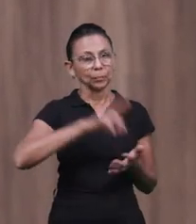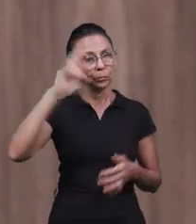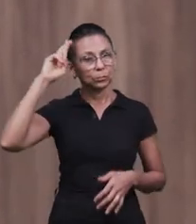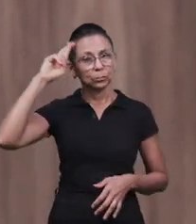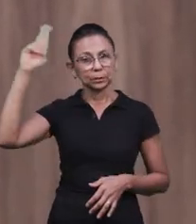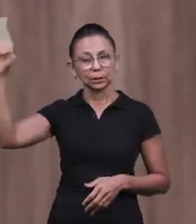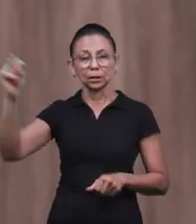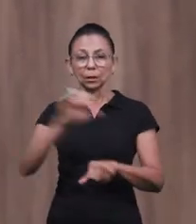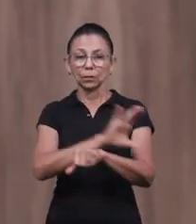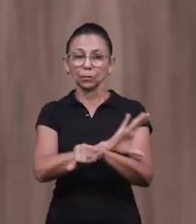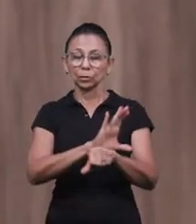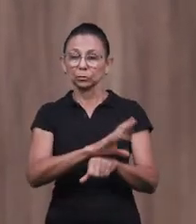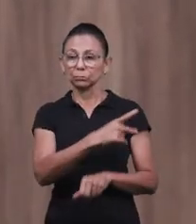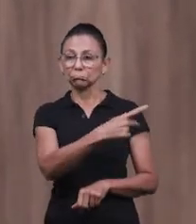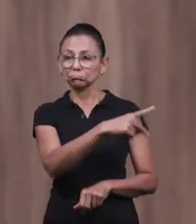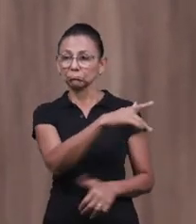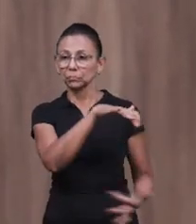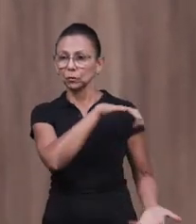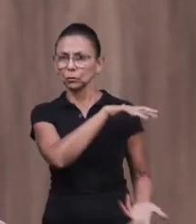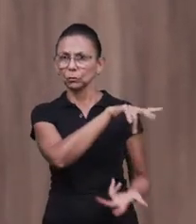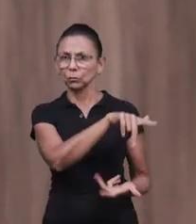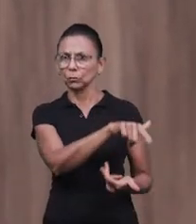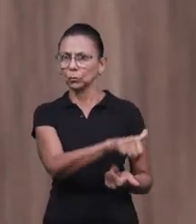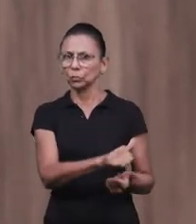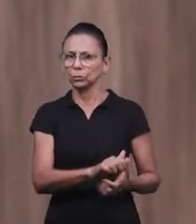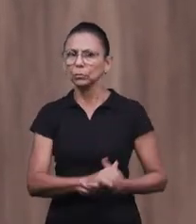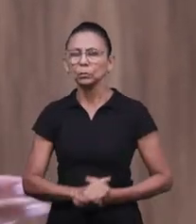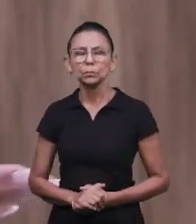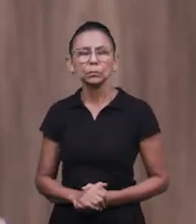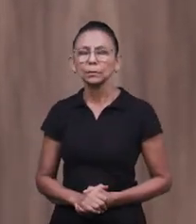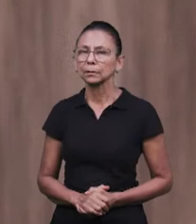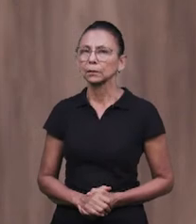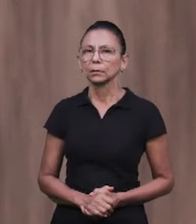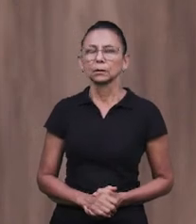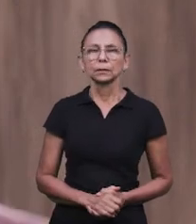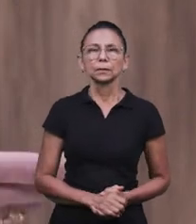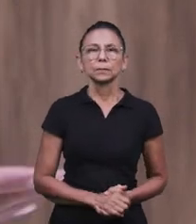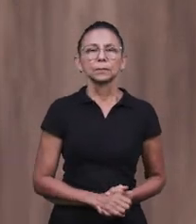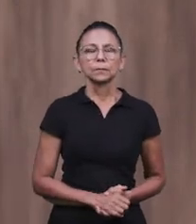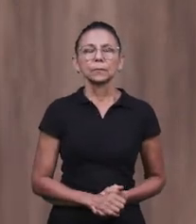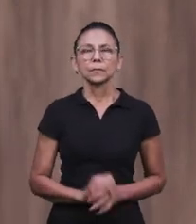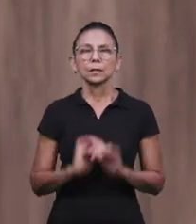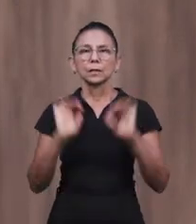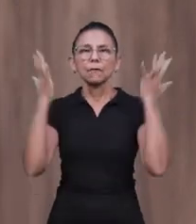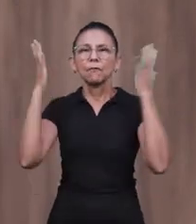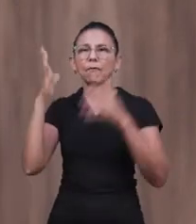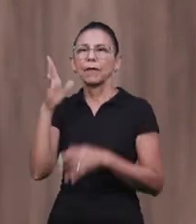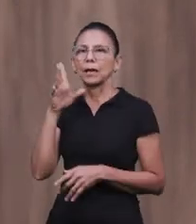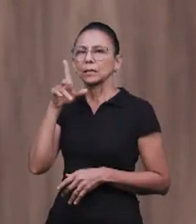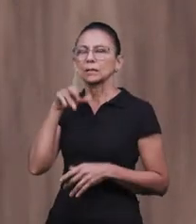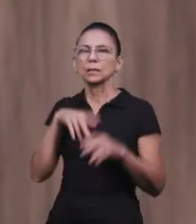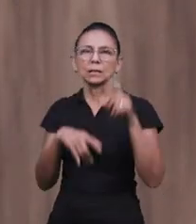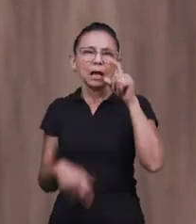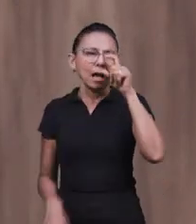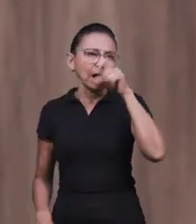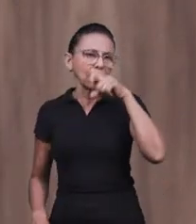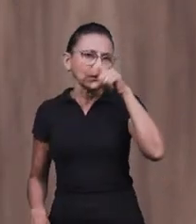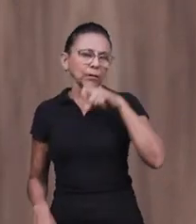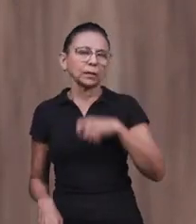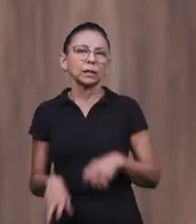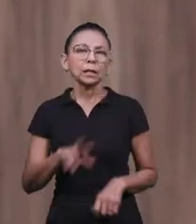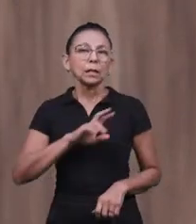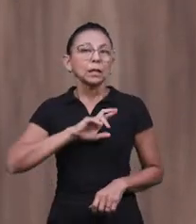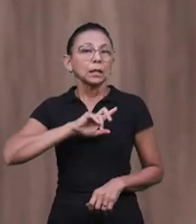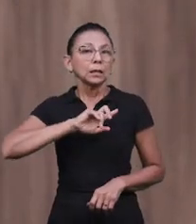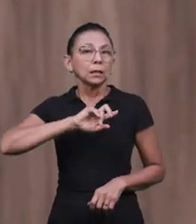e essa cultura, não tem como festa, essa cultura do Halloween, não provém do